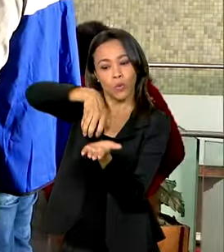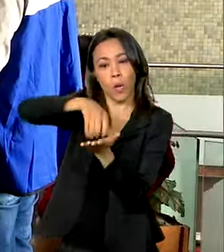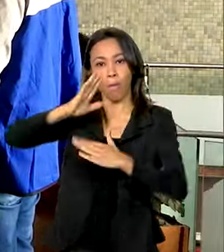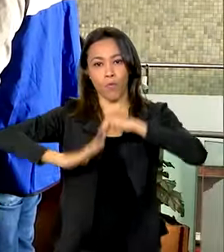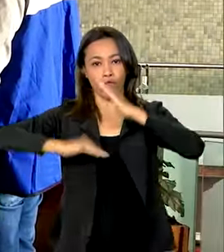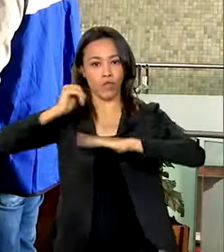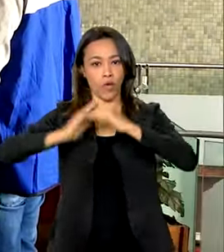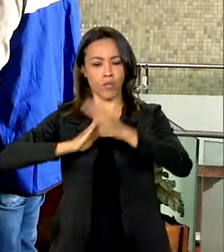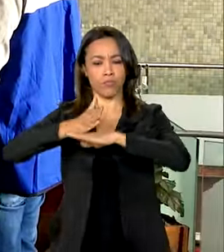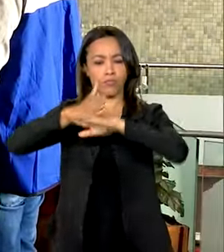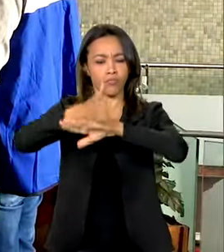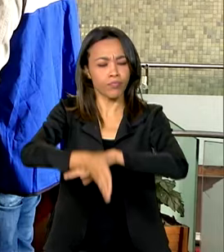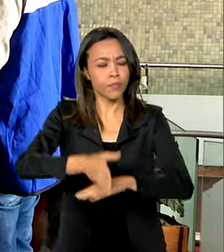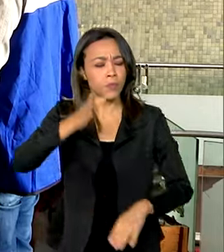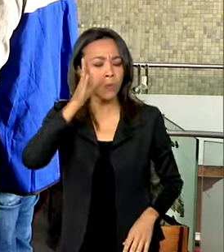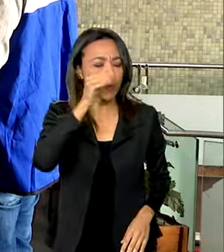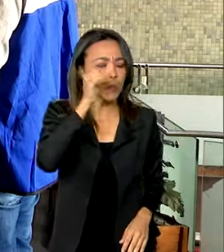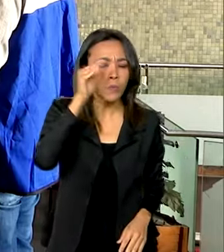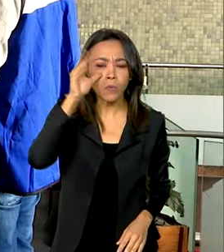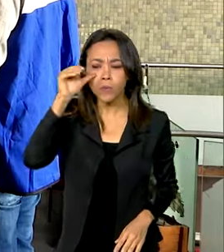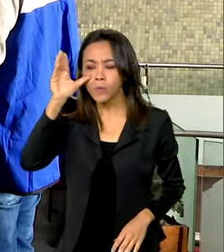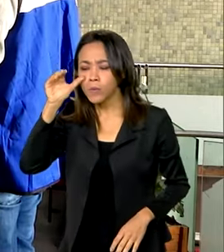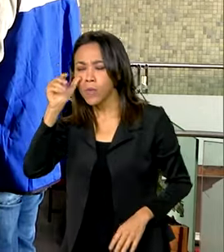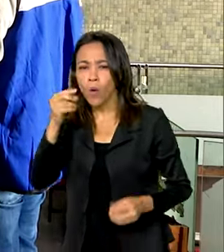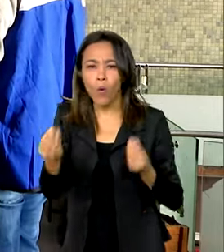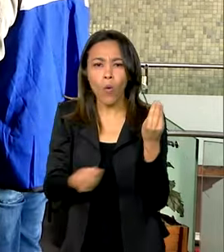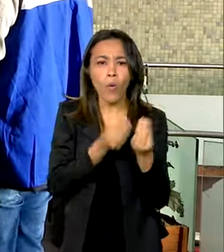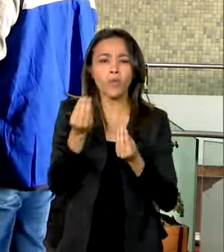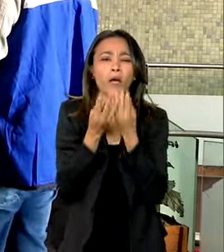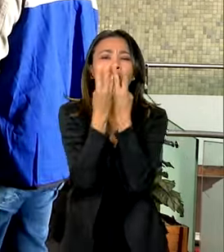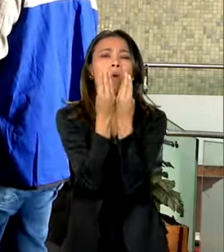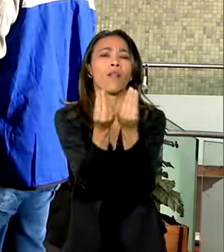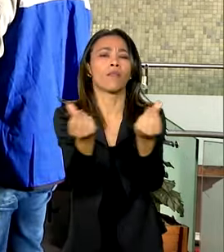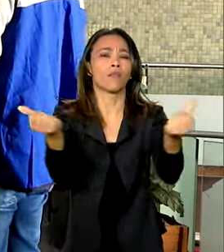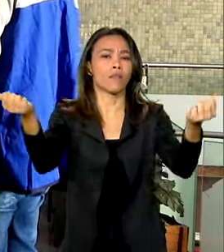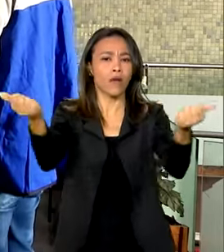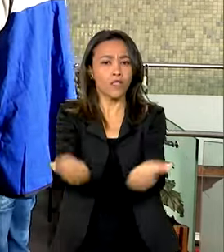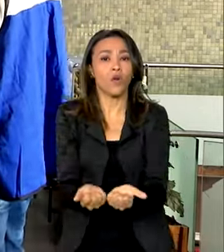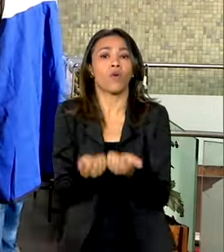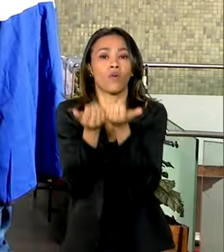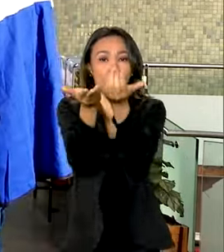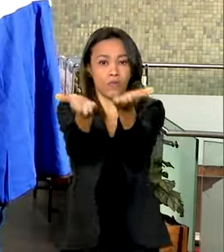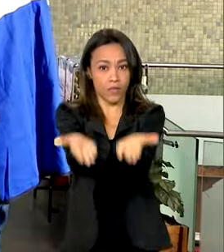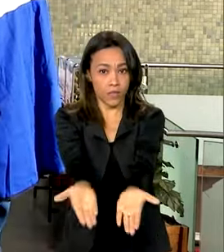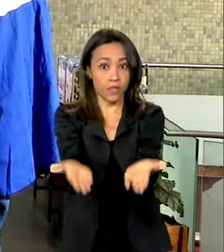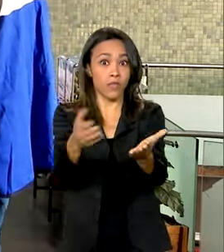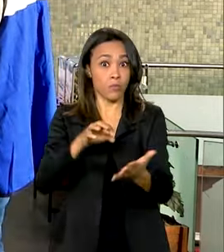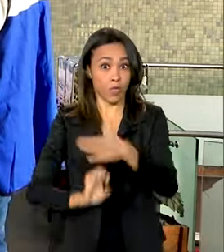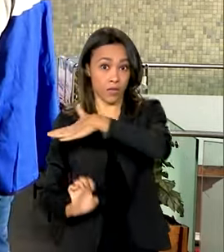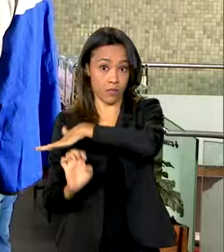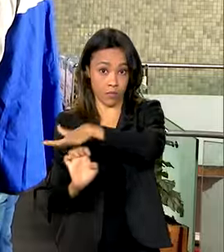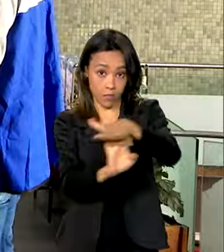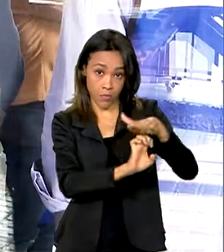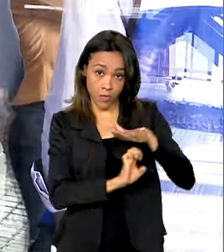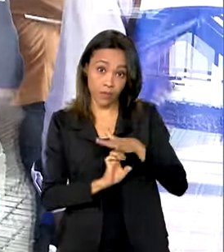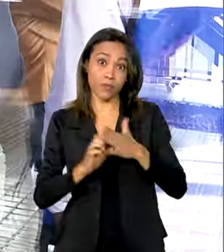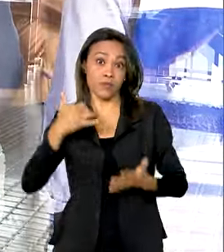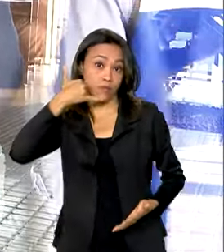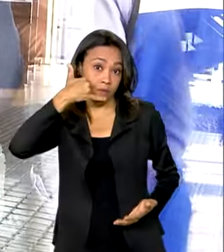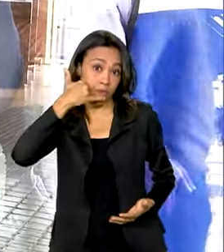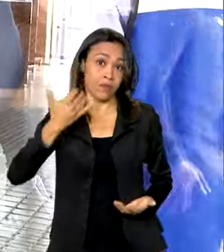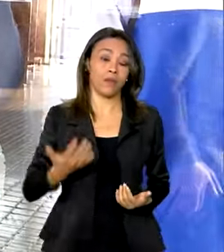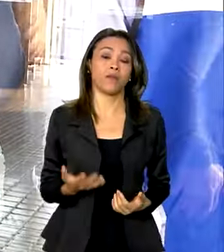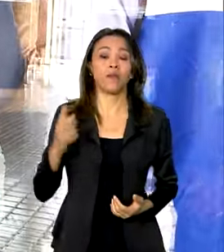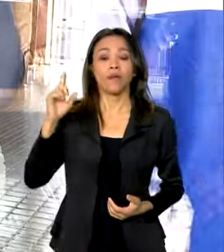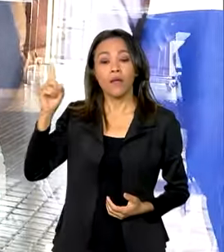vieram verificar a qualidade dos serviços móveis prestados pelas operadoras de telefonia. A